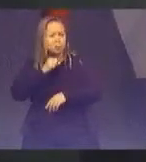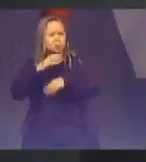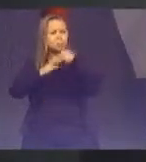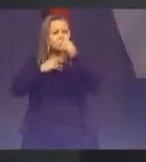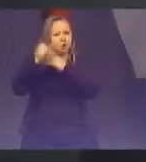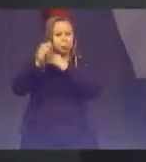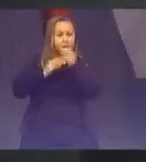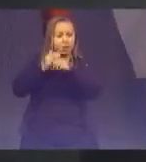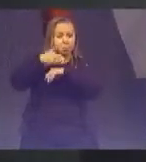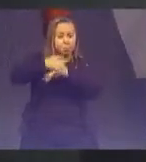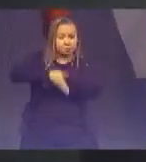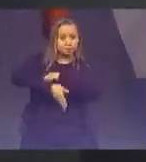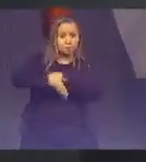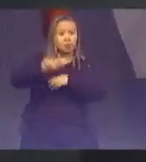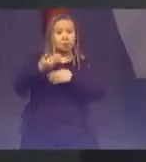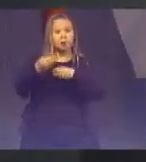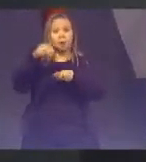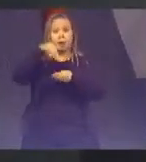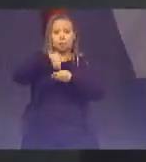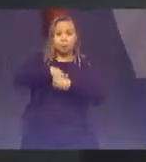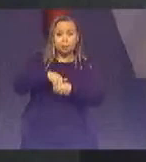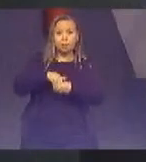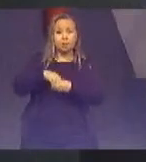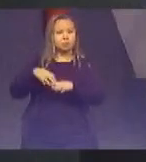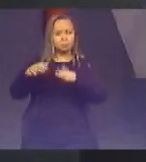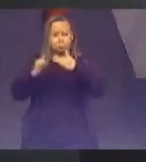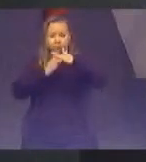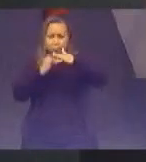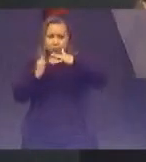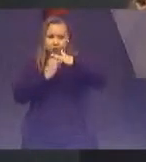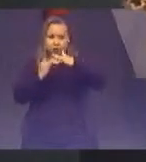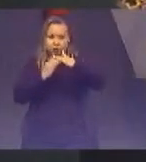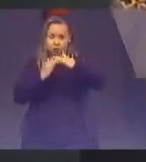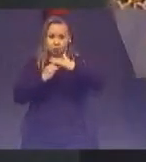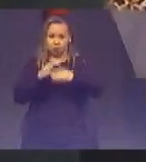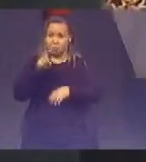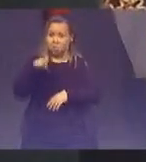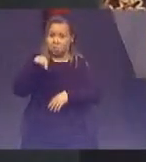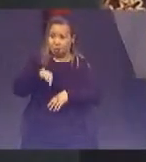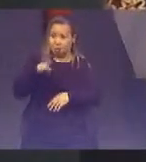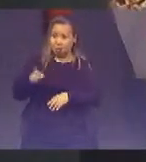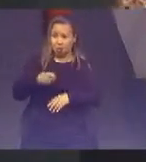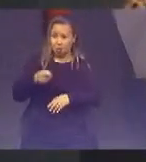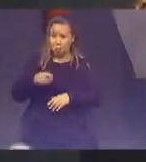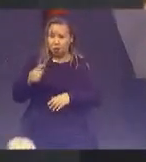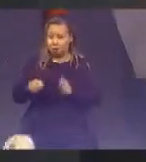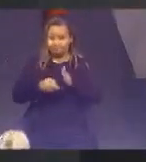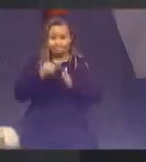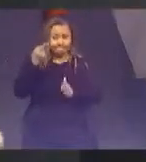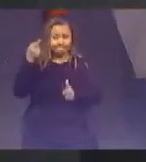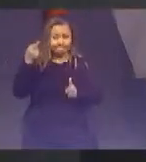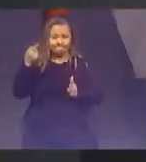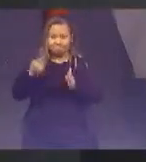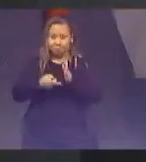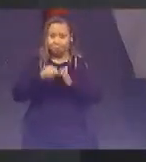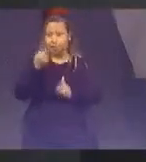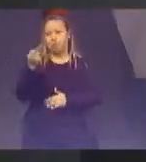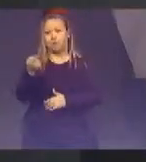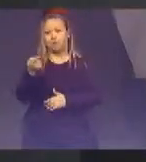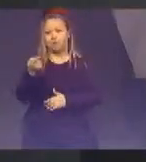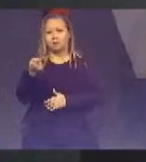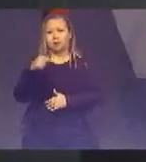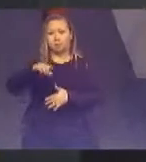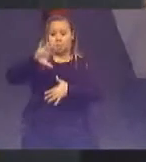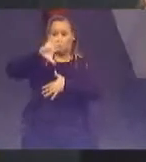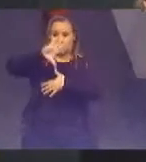internas das próprias cortes. Isto é singular, isto é inédito no mundo e creio que da América do Sul um